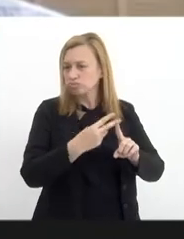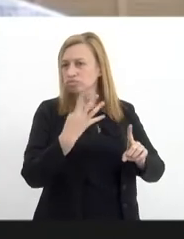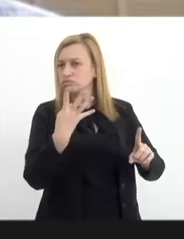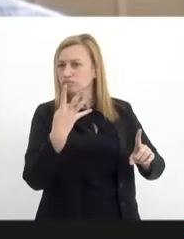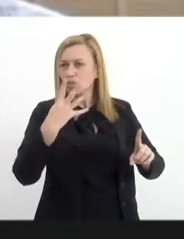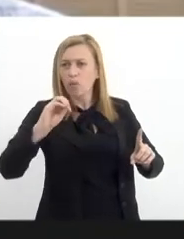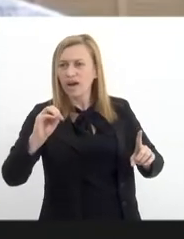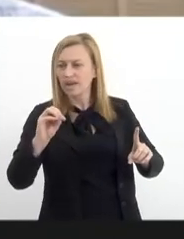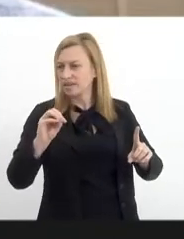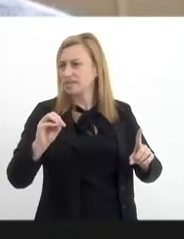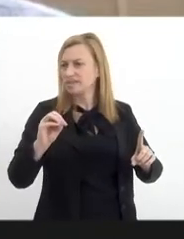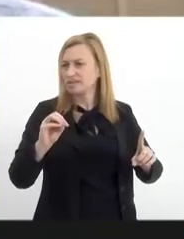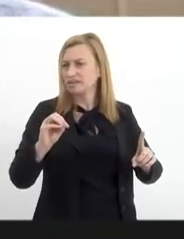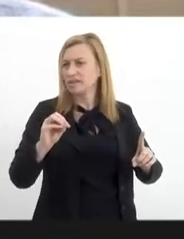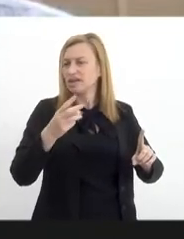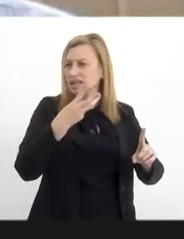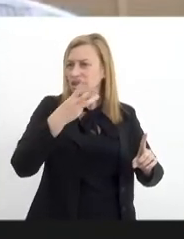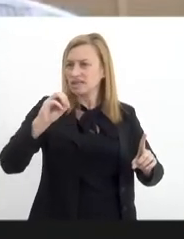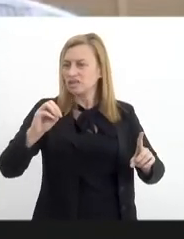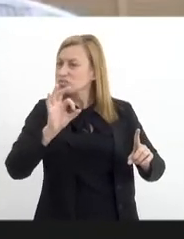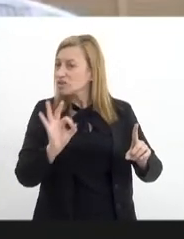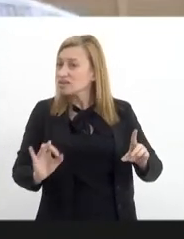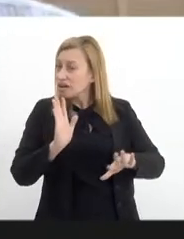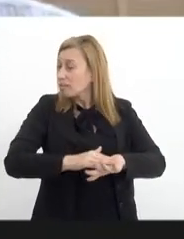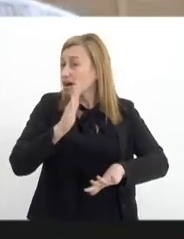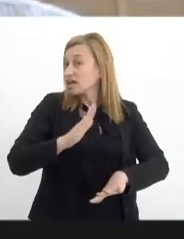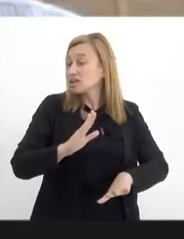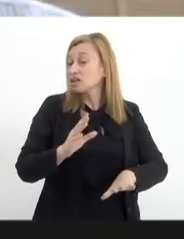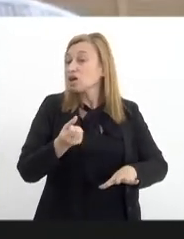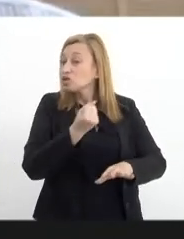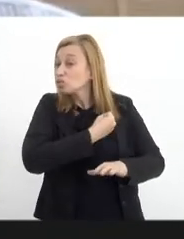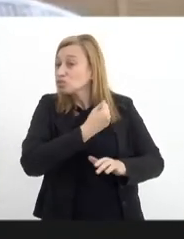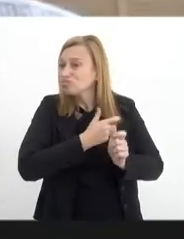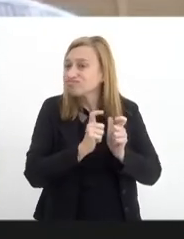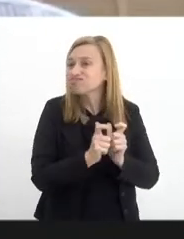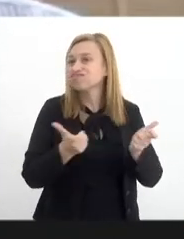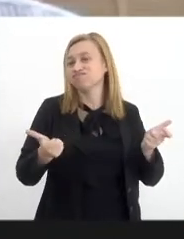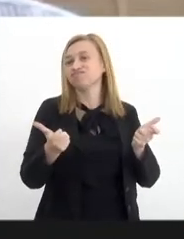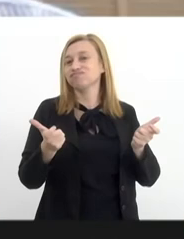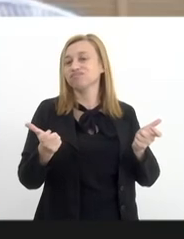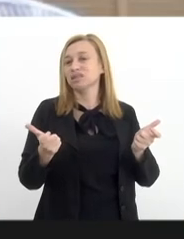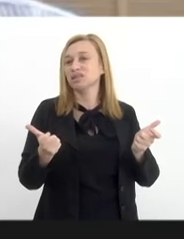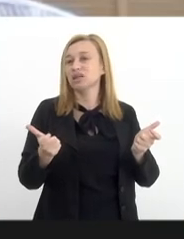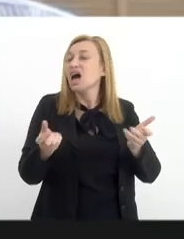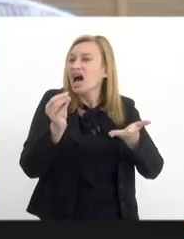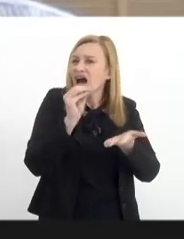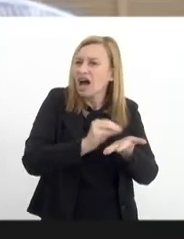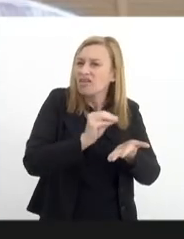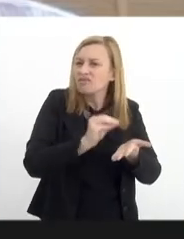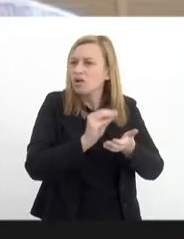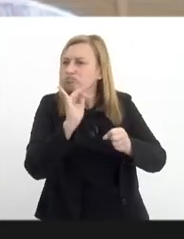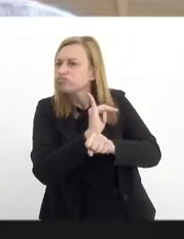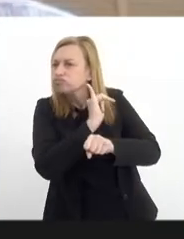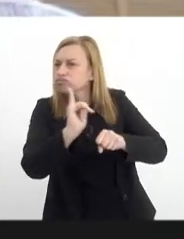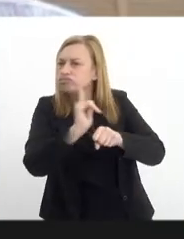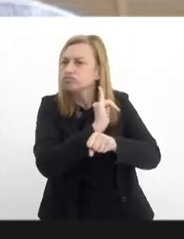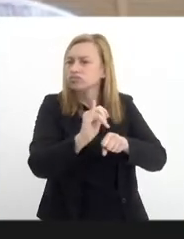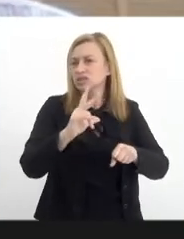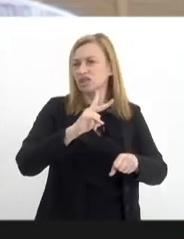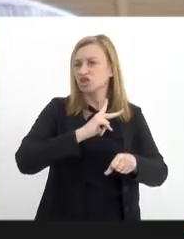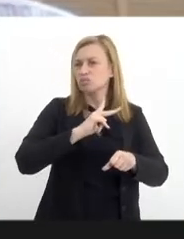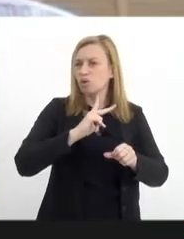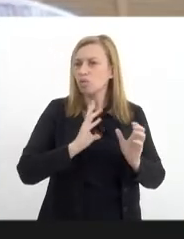% a mais do povo, então são números alarmantes, a falta de articulação das próprias